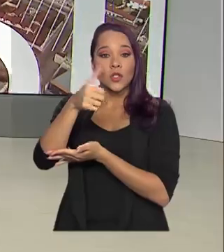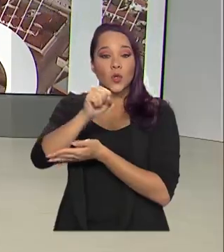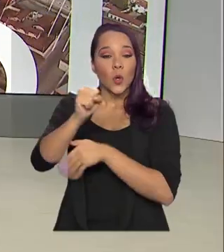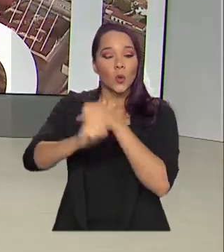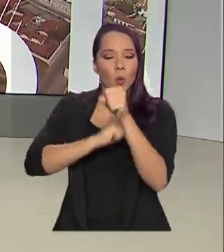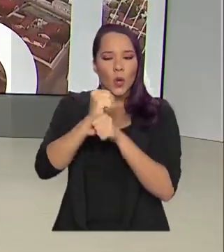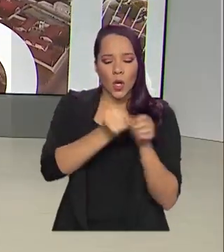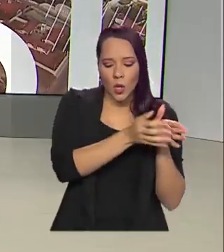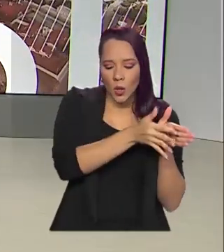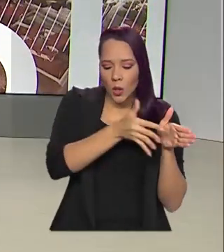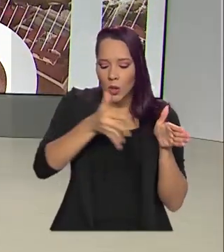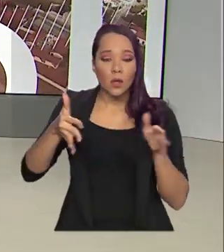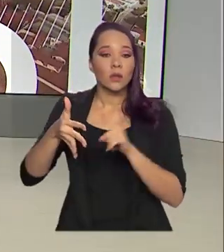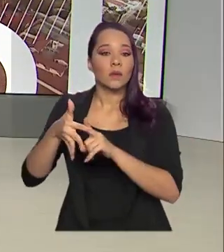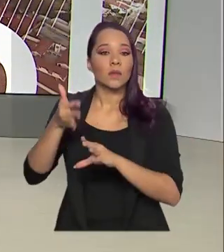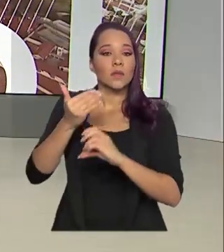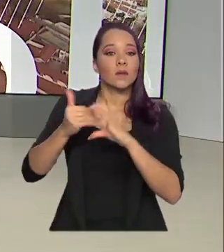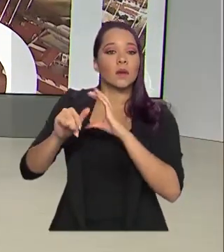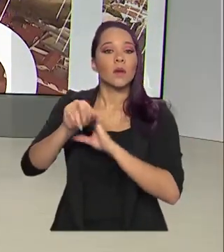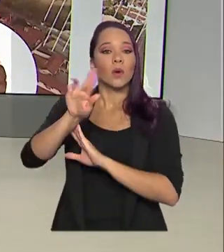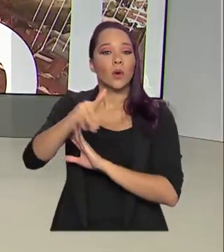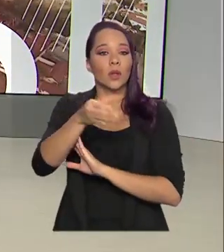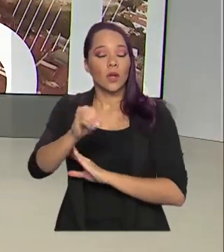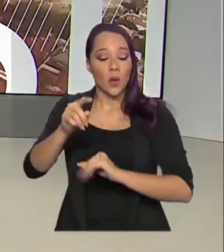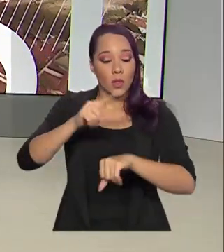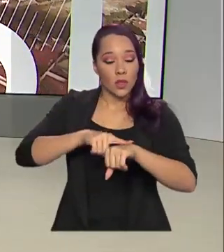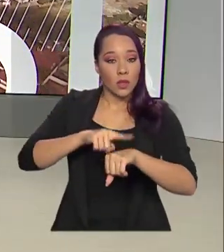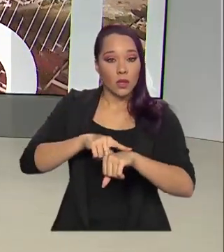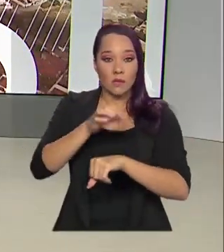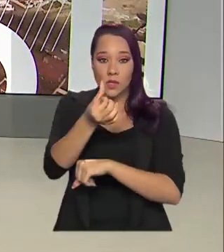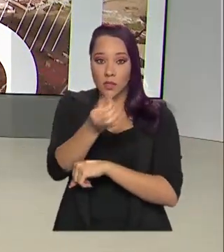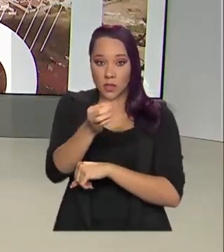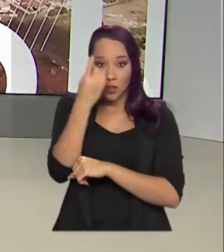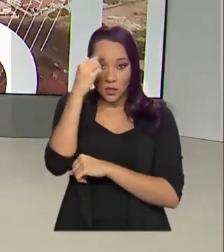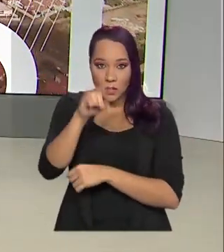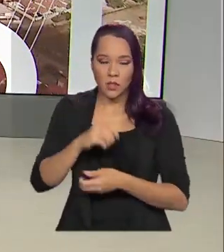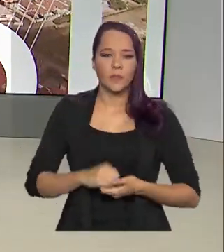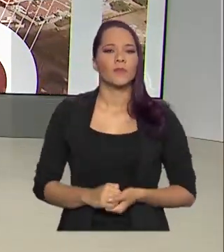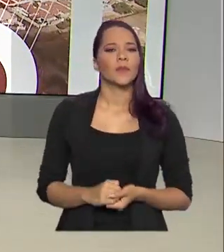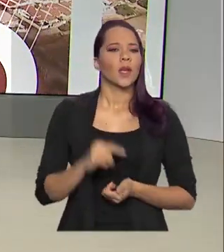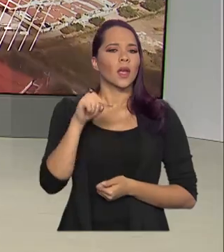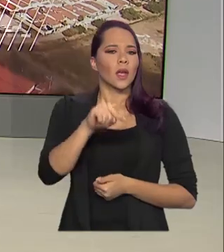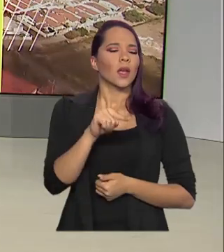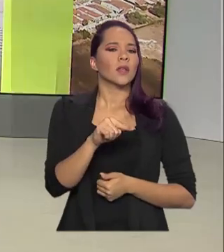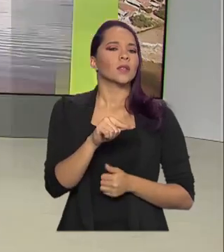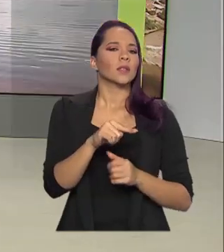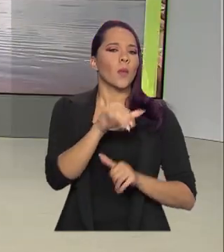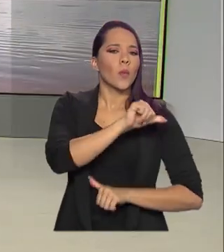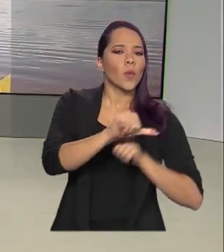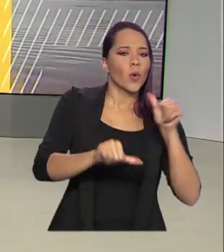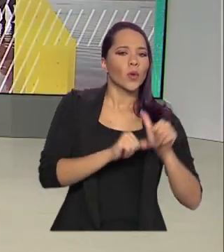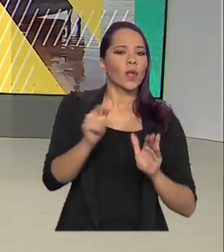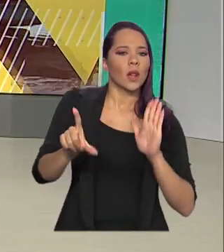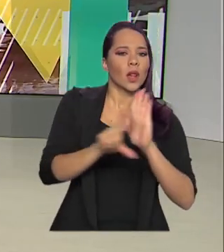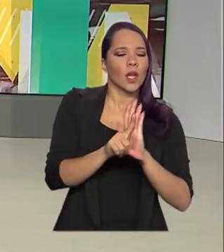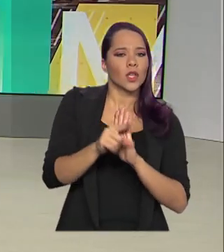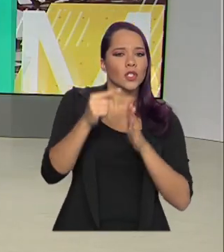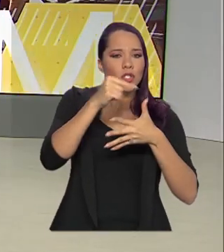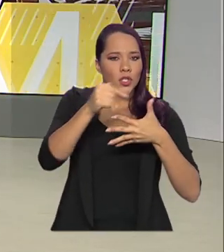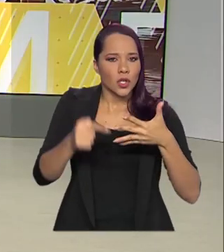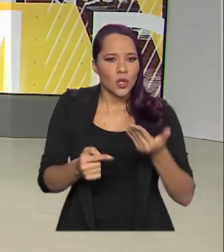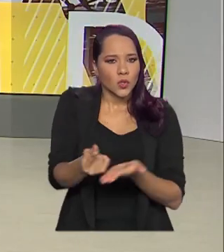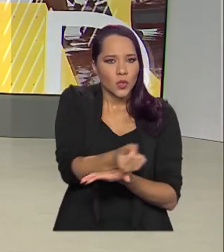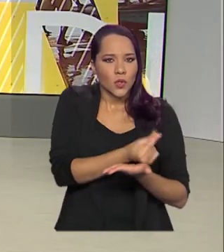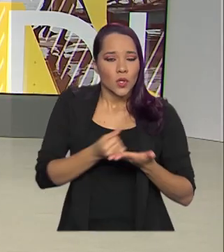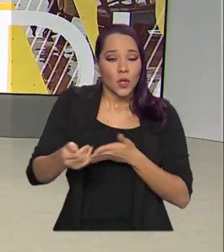anos e deve ser encaminhado pela União em até 60 dias. A medida altera a lei de diretrizes orçamentárias da União no período